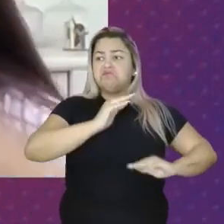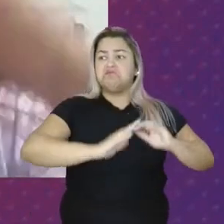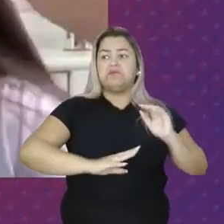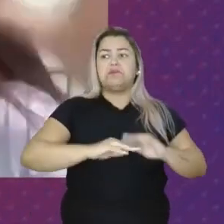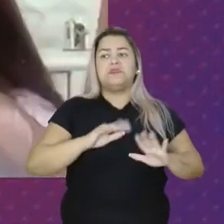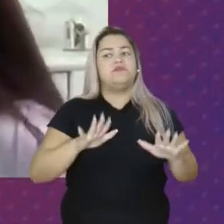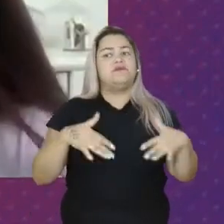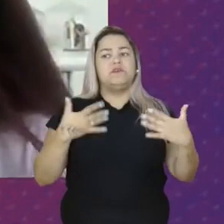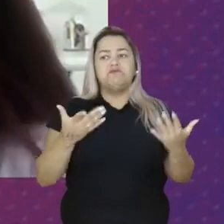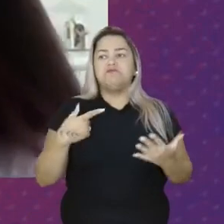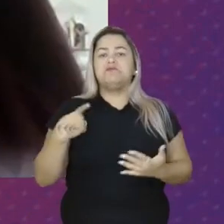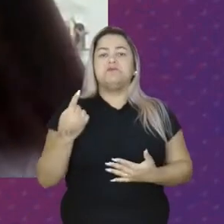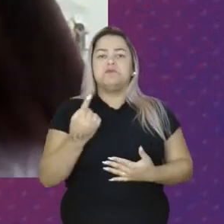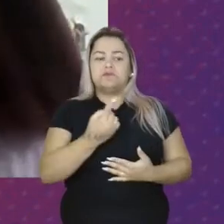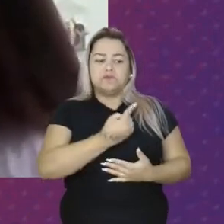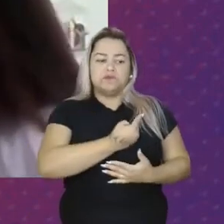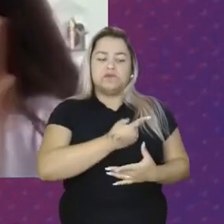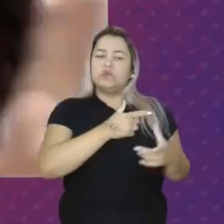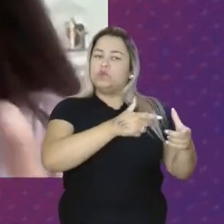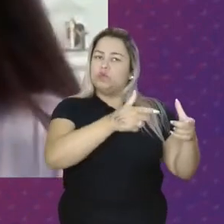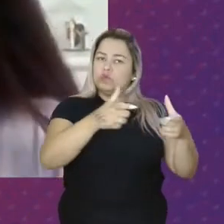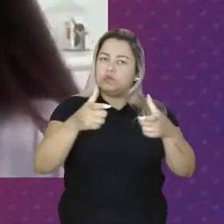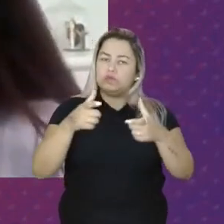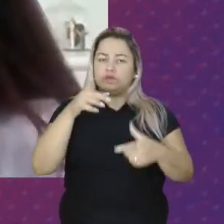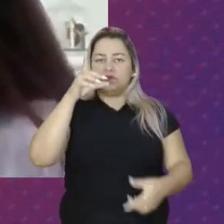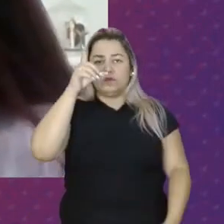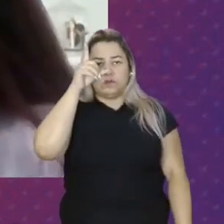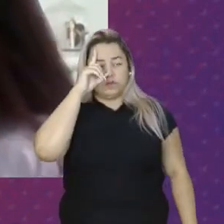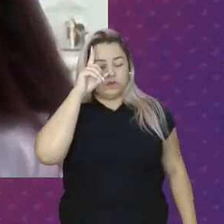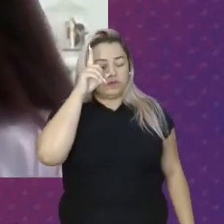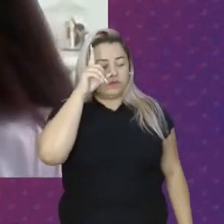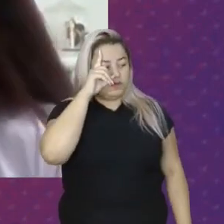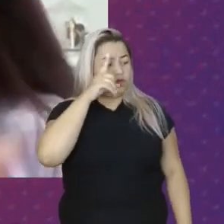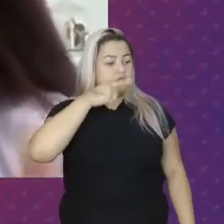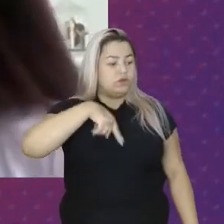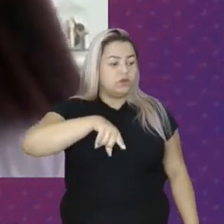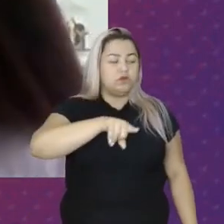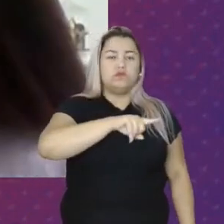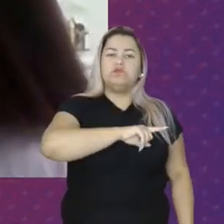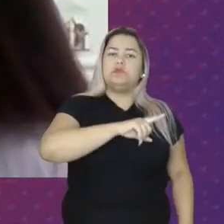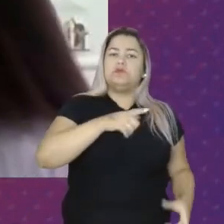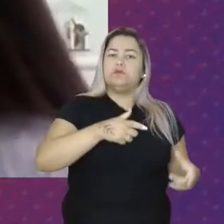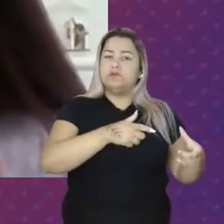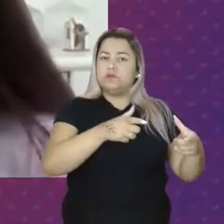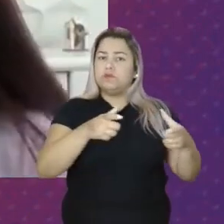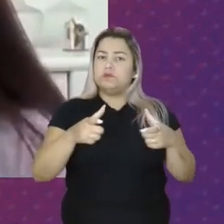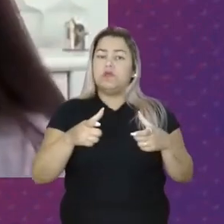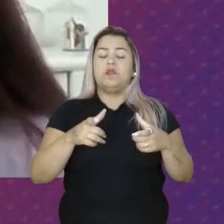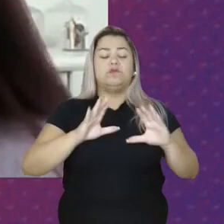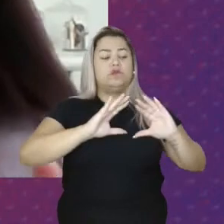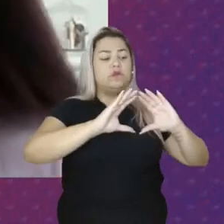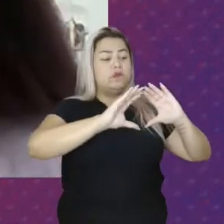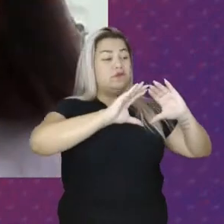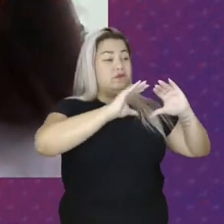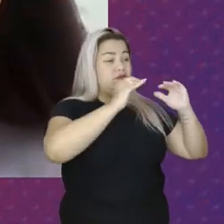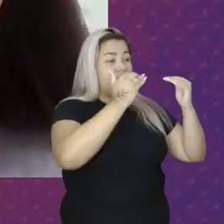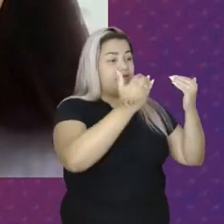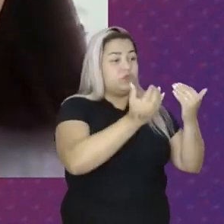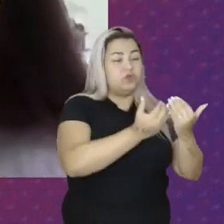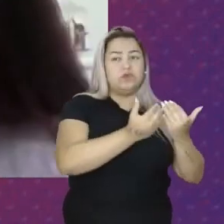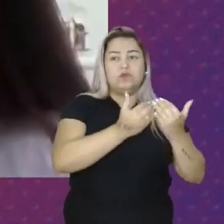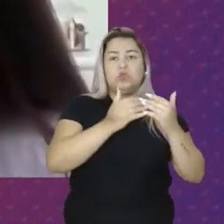Enfim Nos nossos lugares No nosso dia a dia No nosso território Na nossa comunidade No nosso